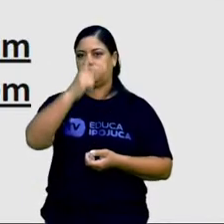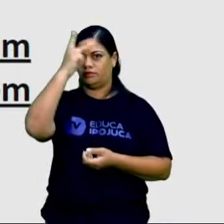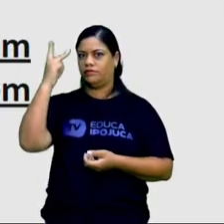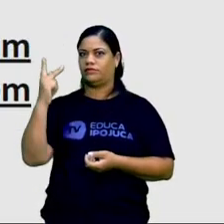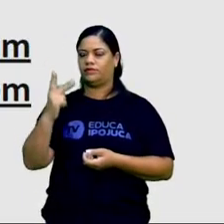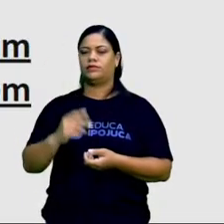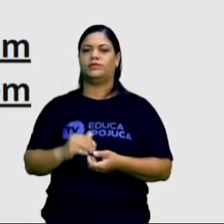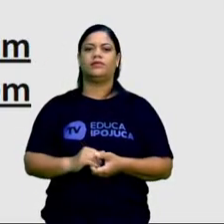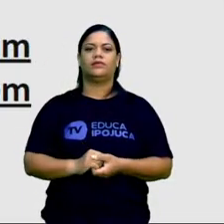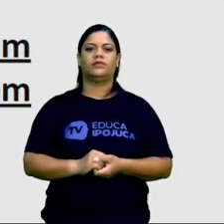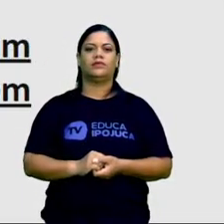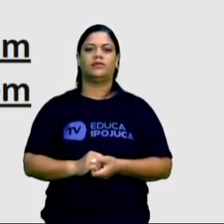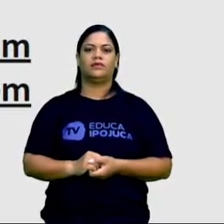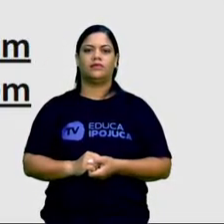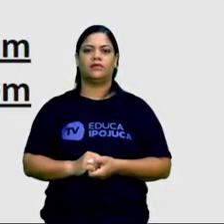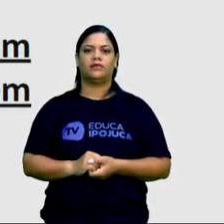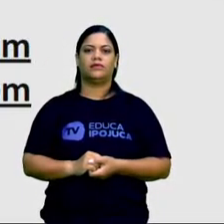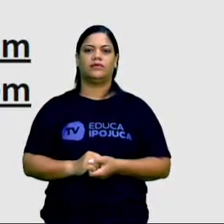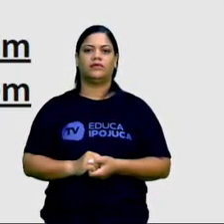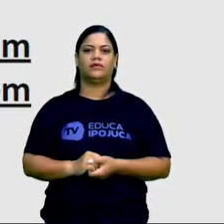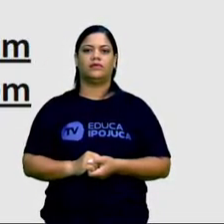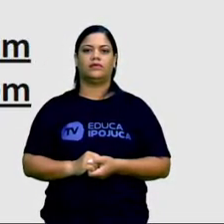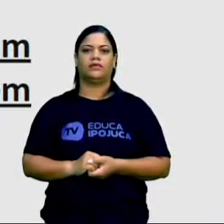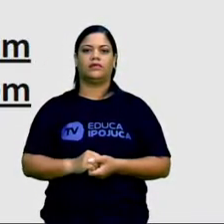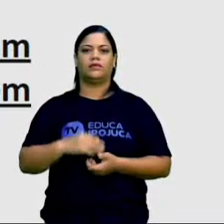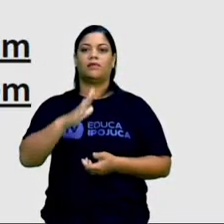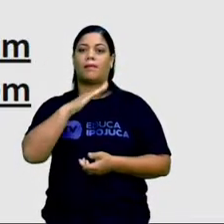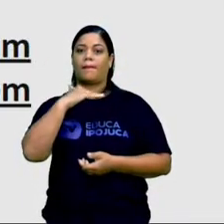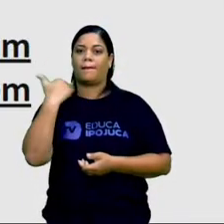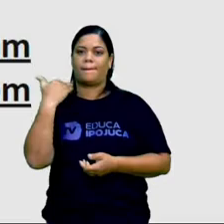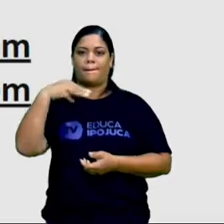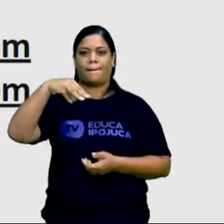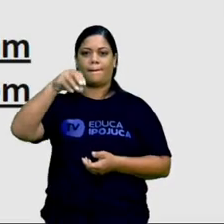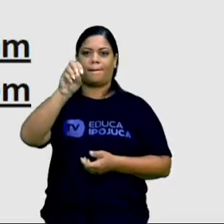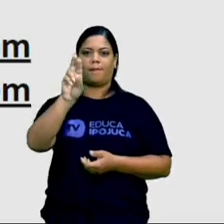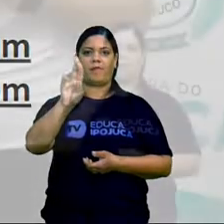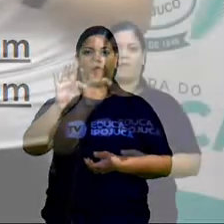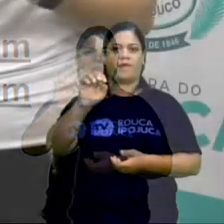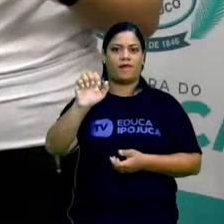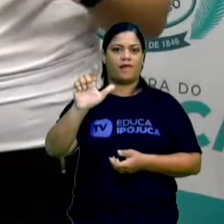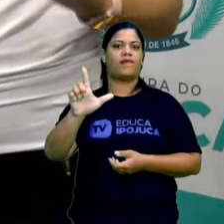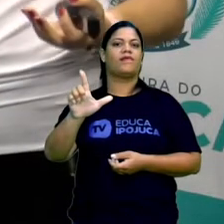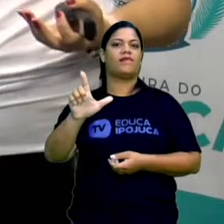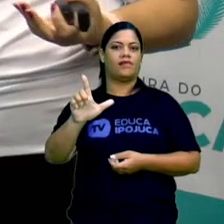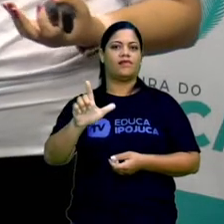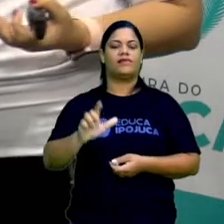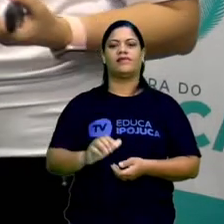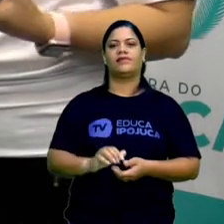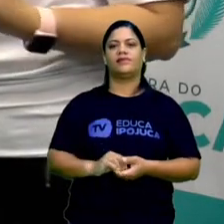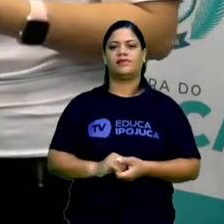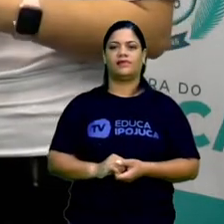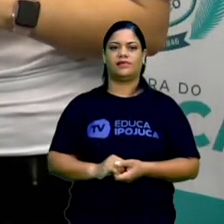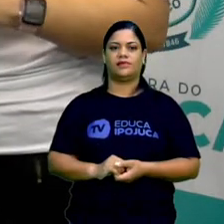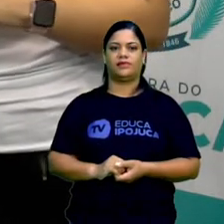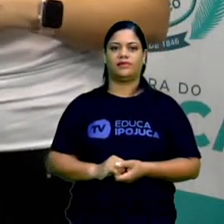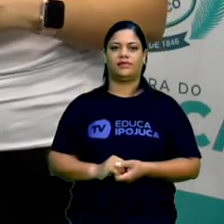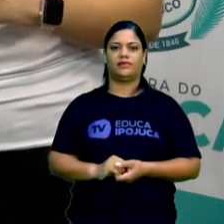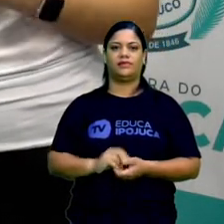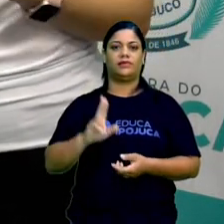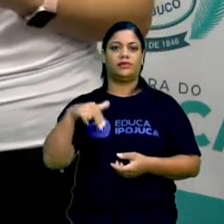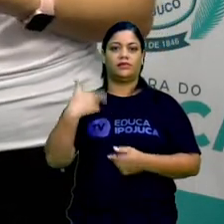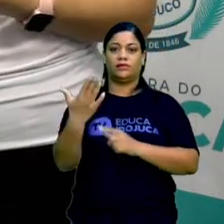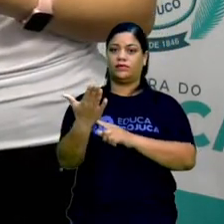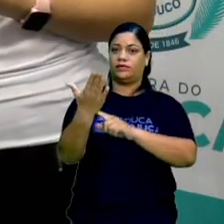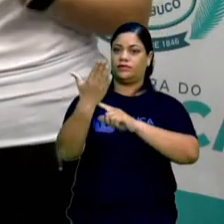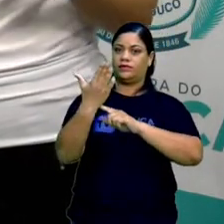Então, veja, nessa manchete, o adjetivo mortal, ele causa sensacionalismo. Então, para a